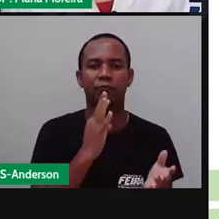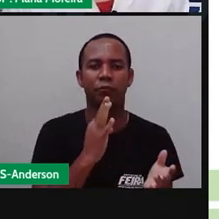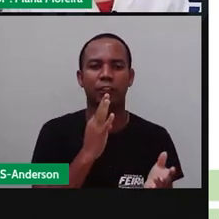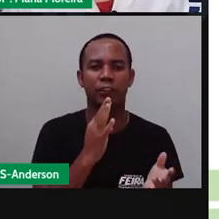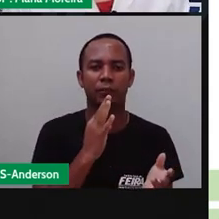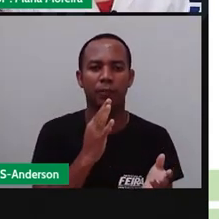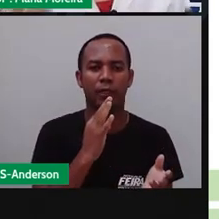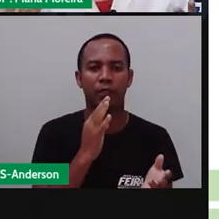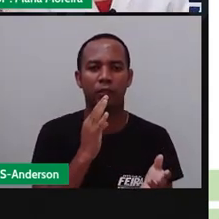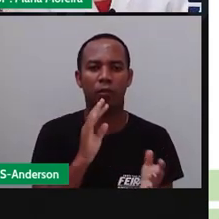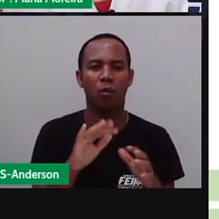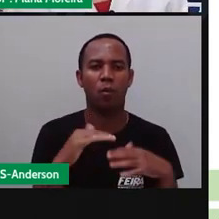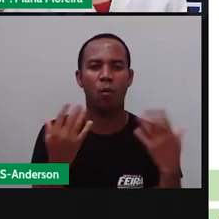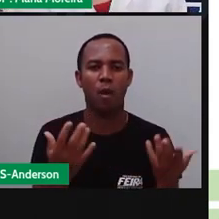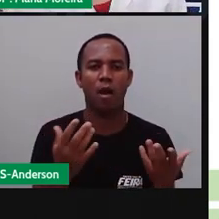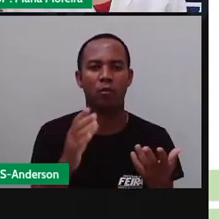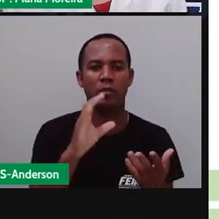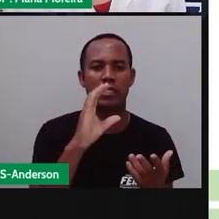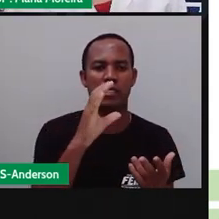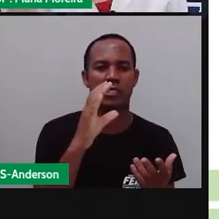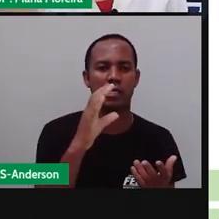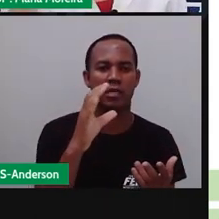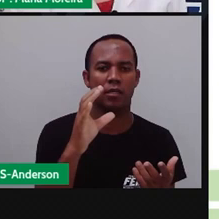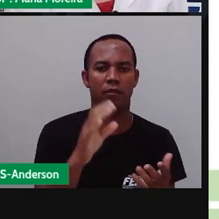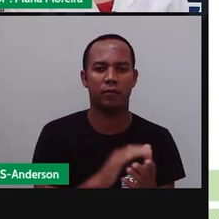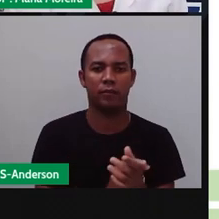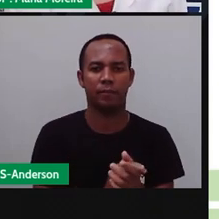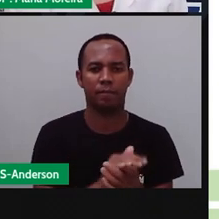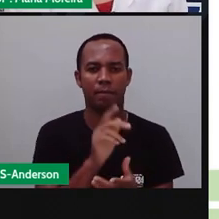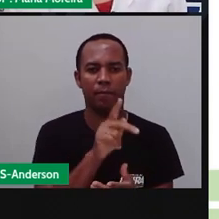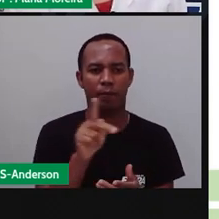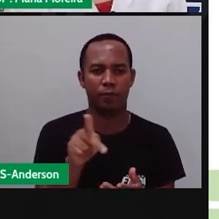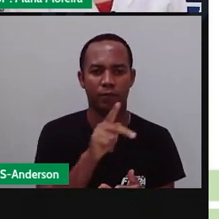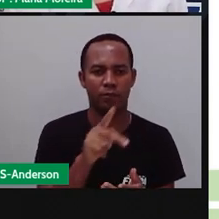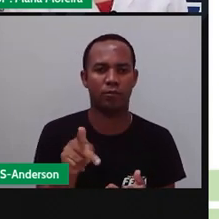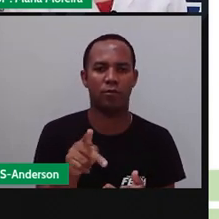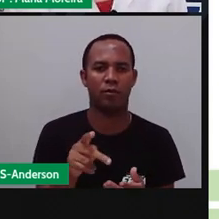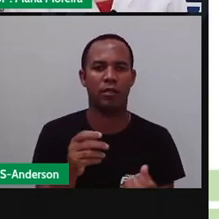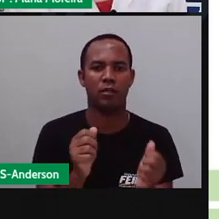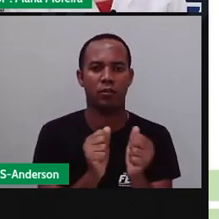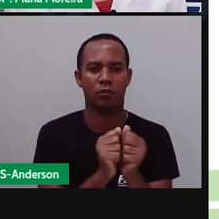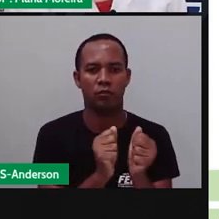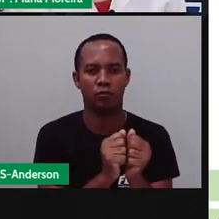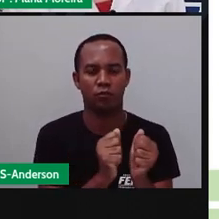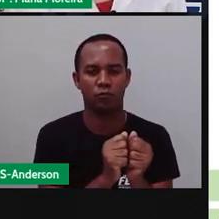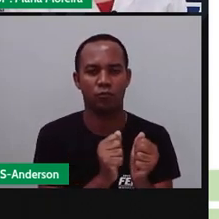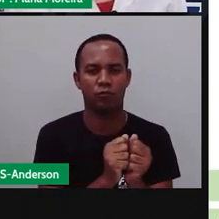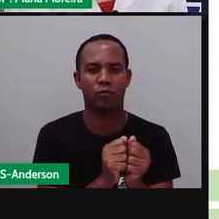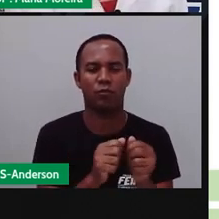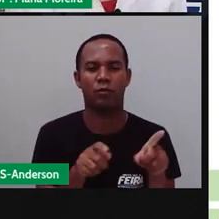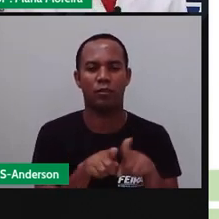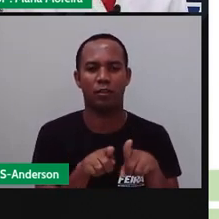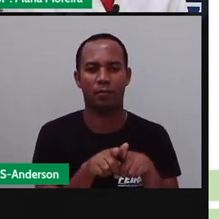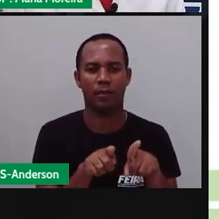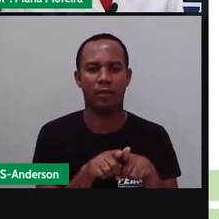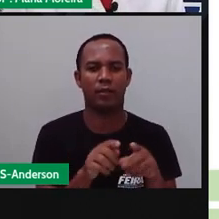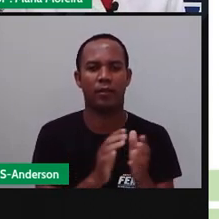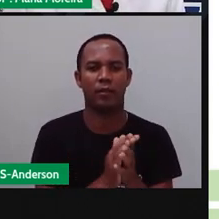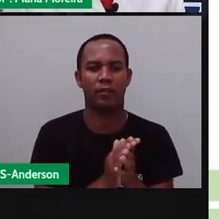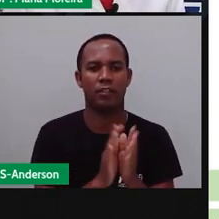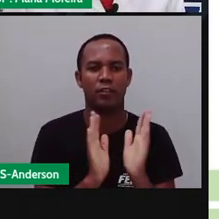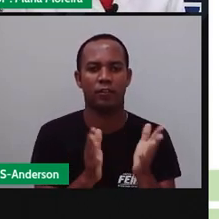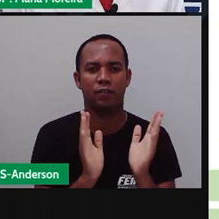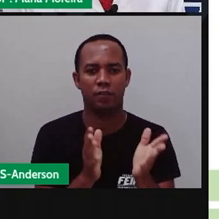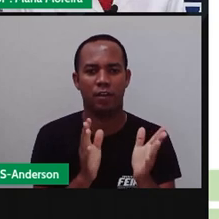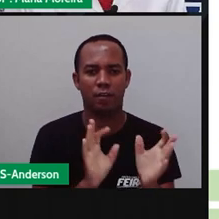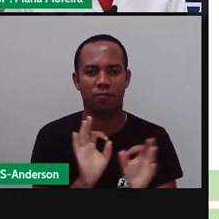ciências humanas. Pró Maria e Anderson aqui, juntos com vocês, né? Terceiro ano. Já arrumaram